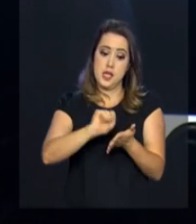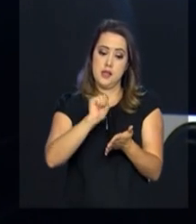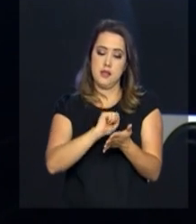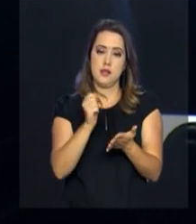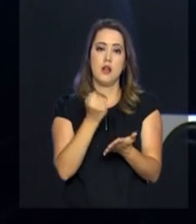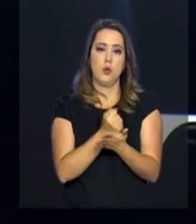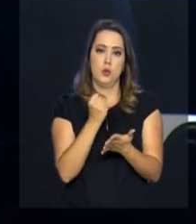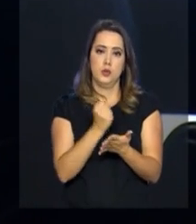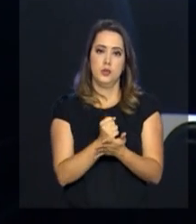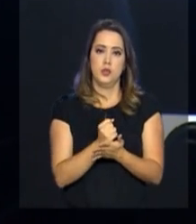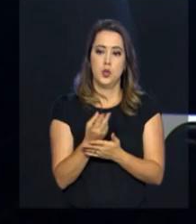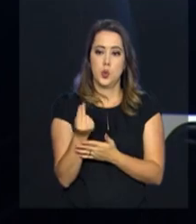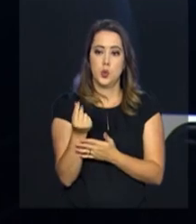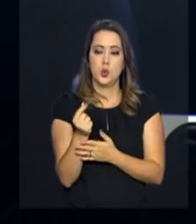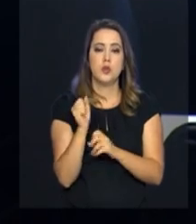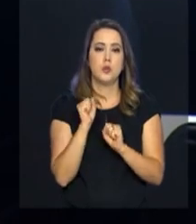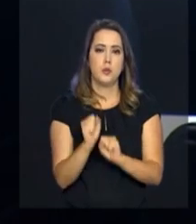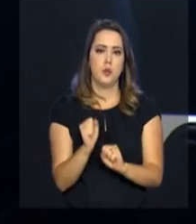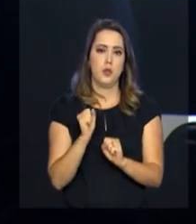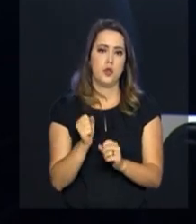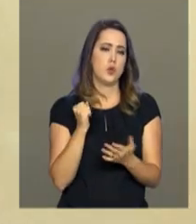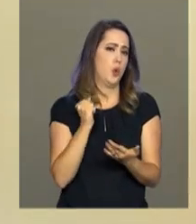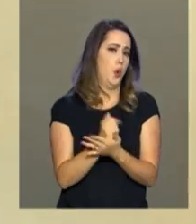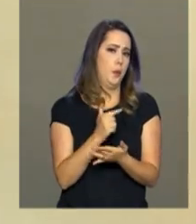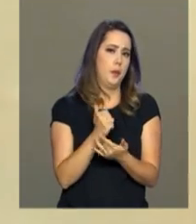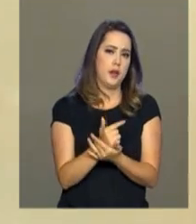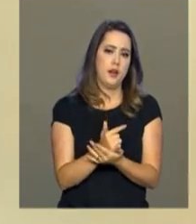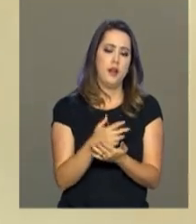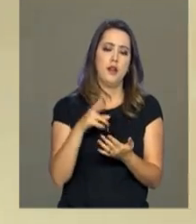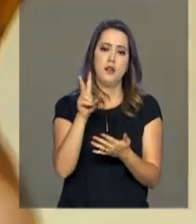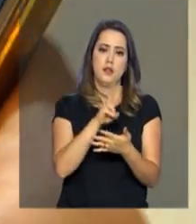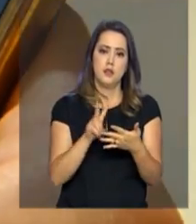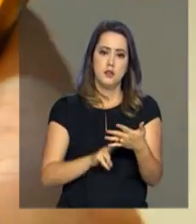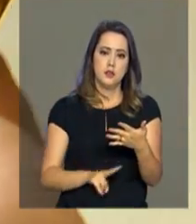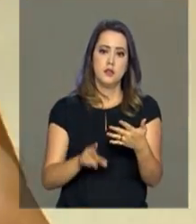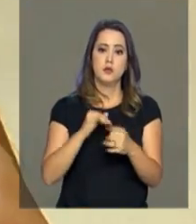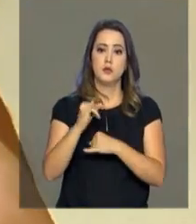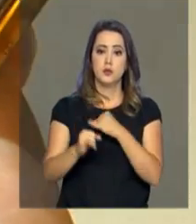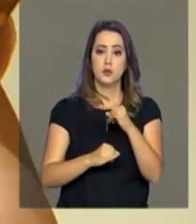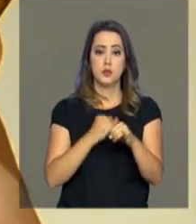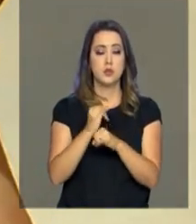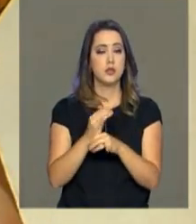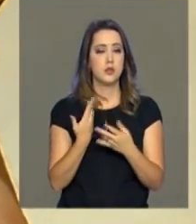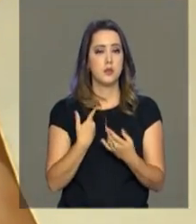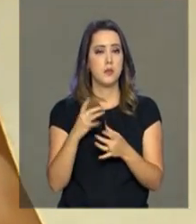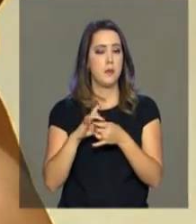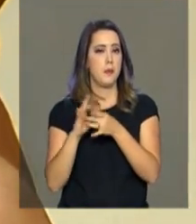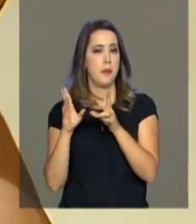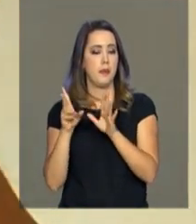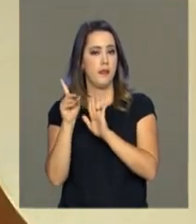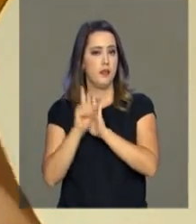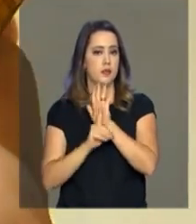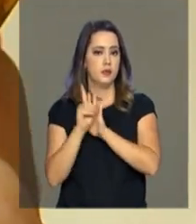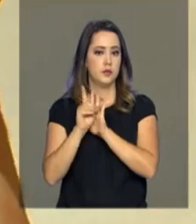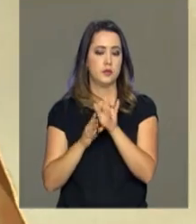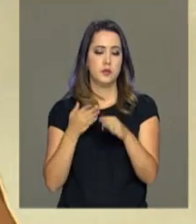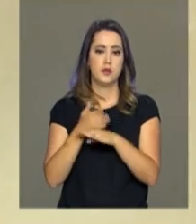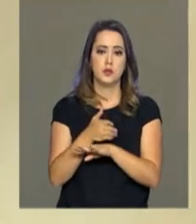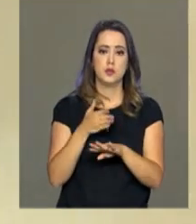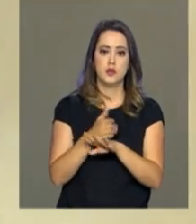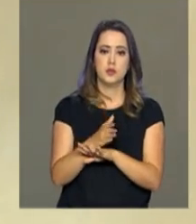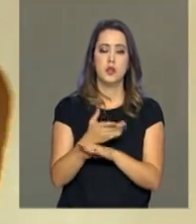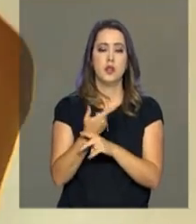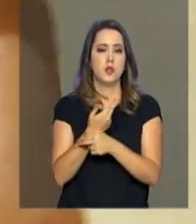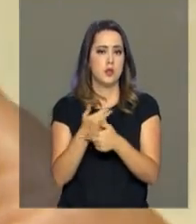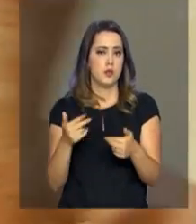o convênio. Com a verba, elas podem adquirir leitores de livros digitais, licenças e direitos para acesso a esses